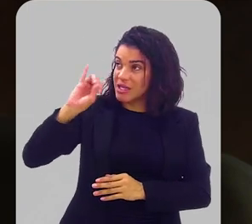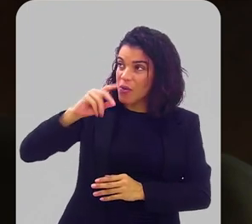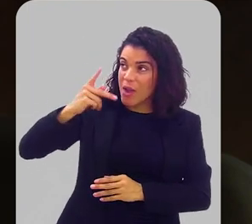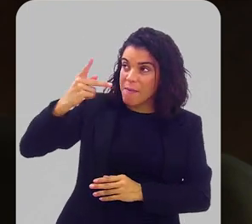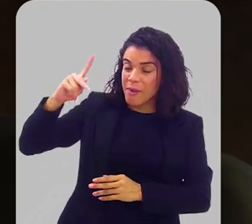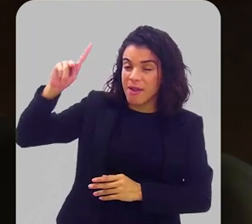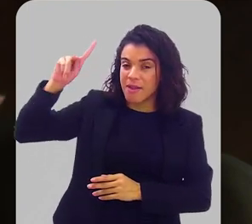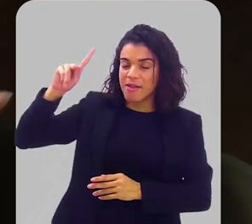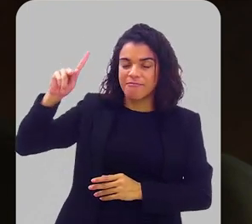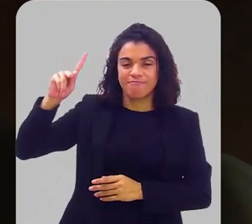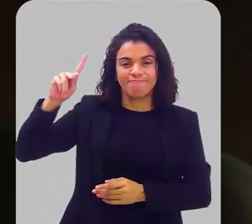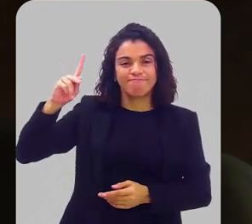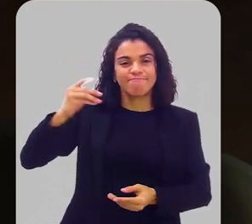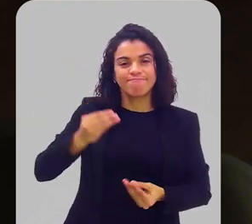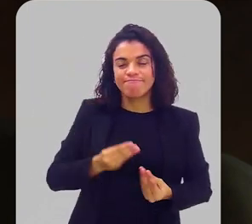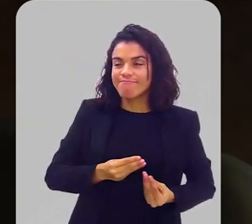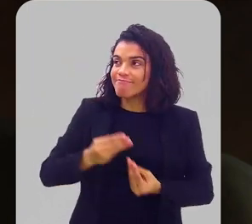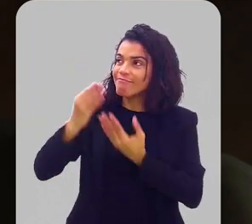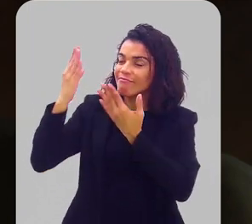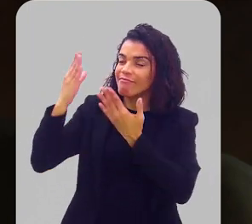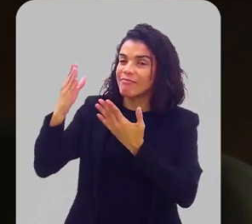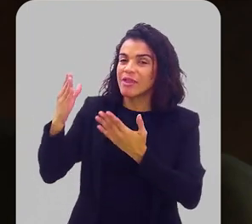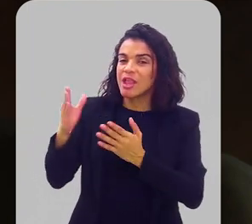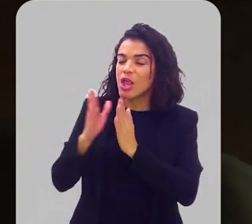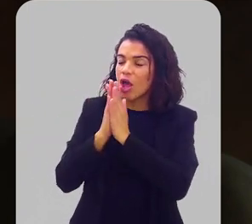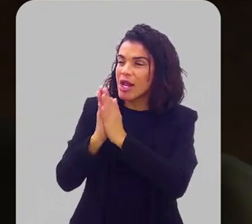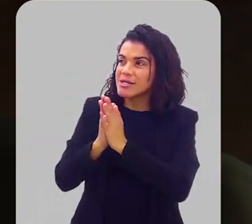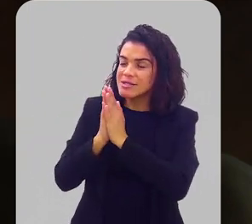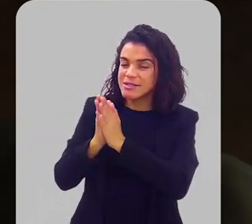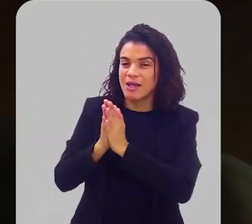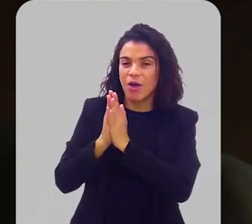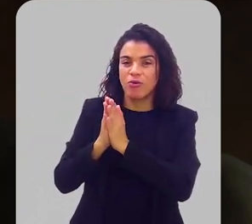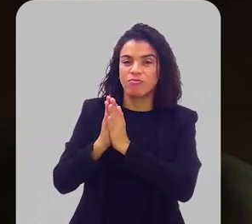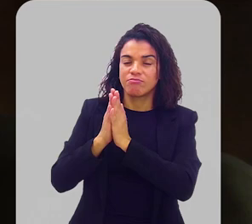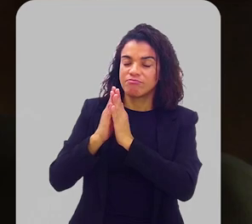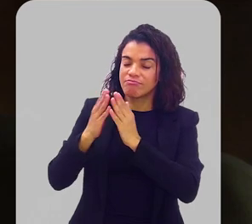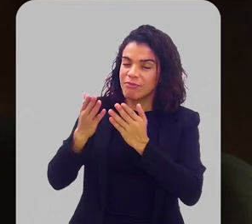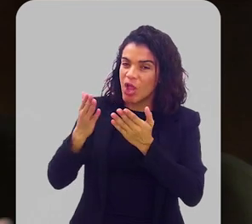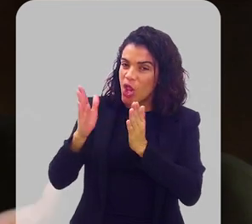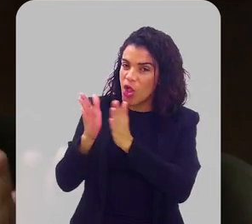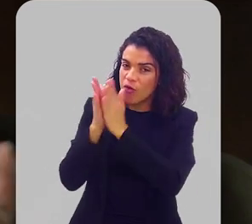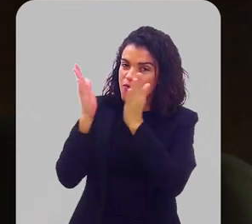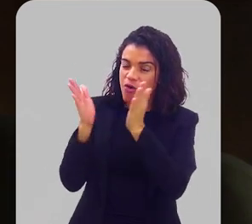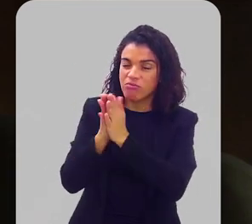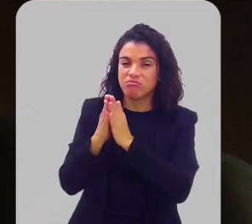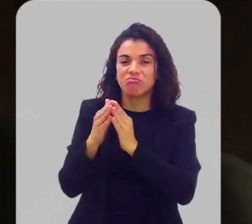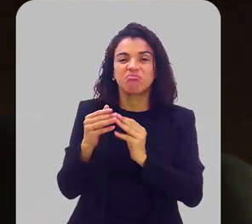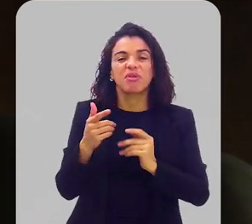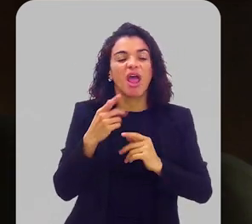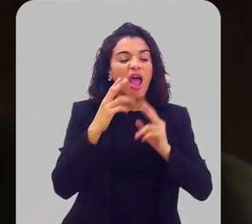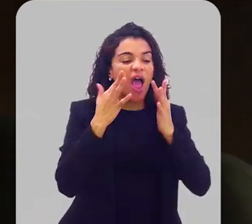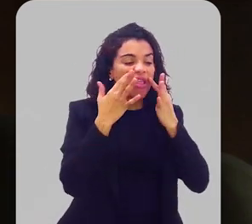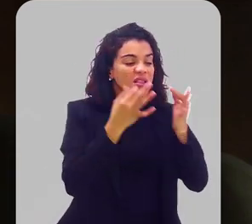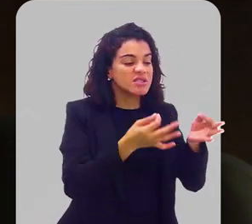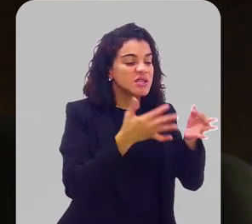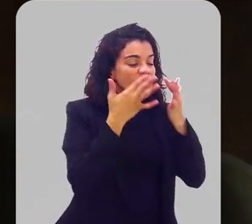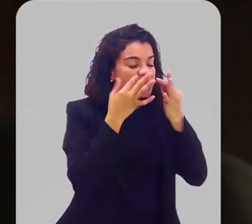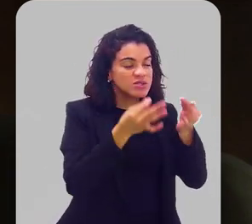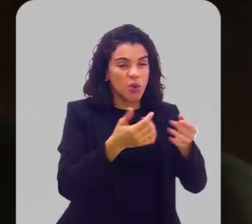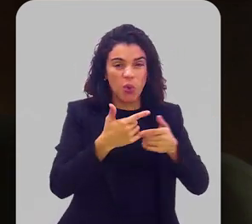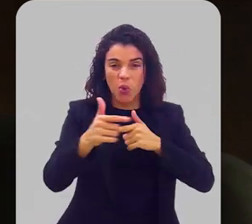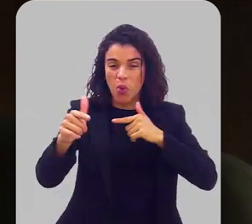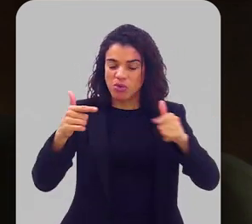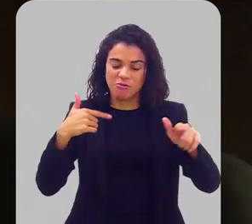Então, se não for para eu devolver isso em adoração e louvor, entregar diante dEle, para servir outras coisas, para mim não